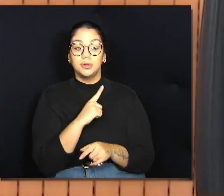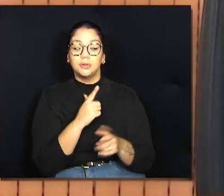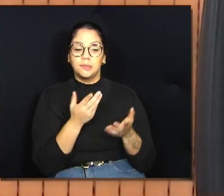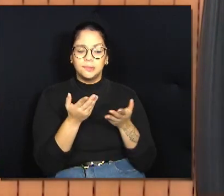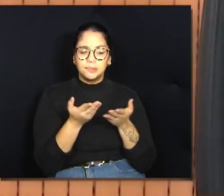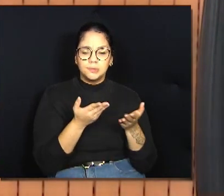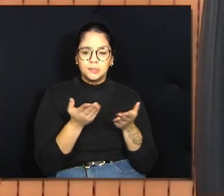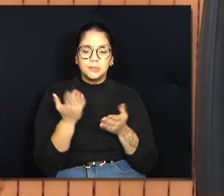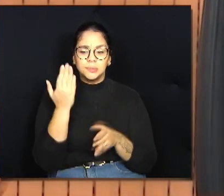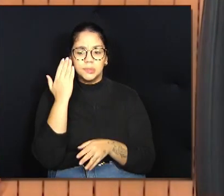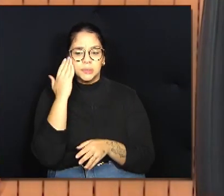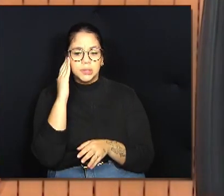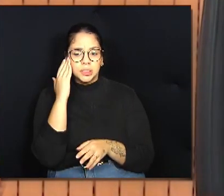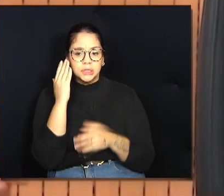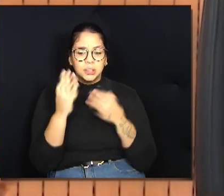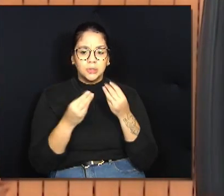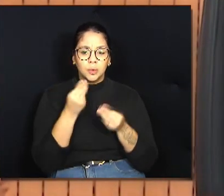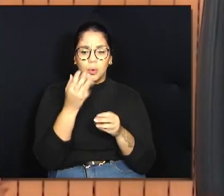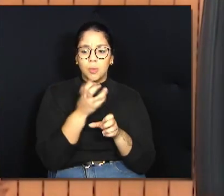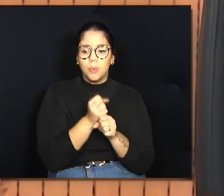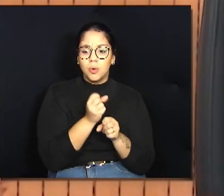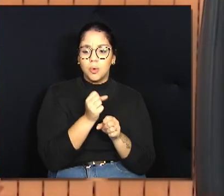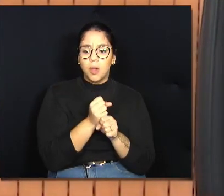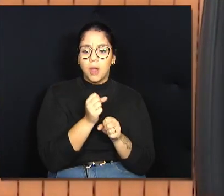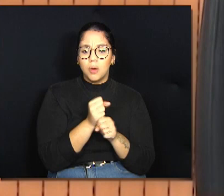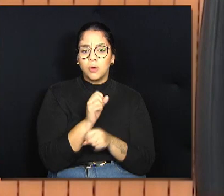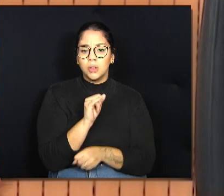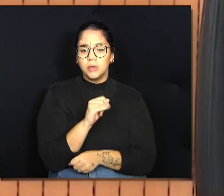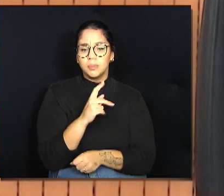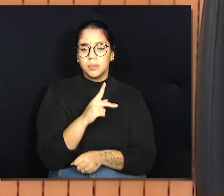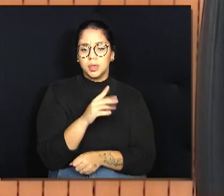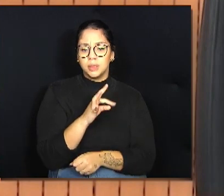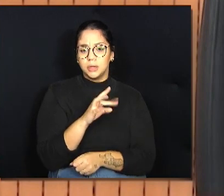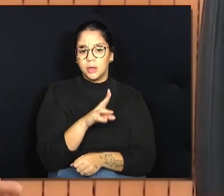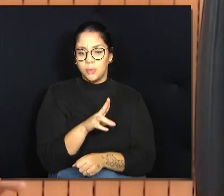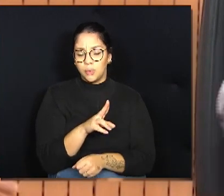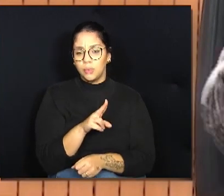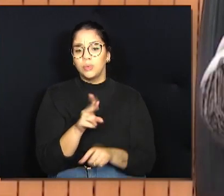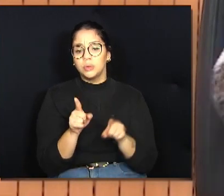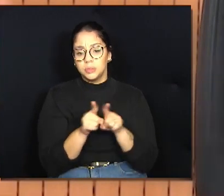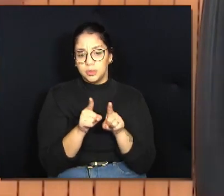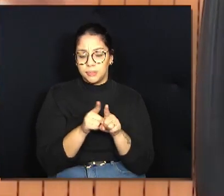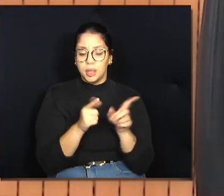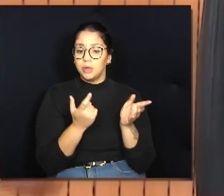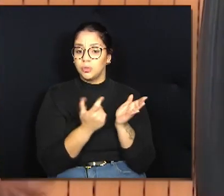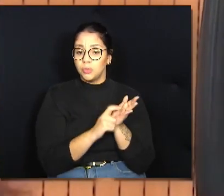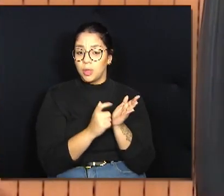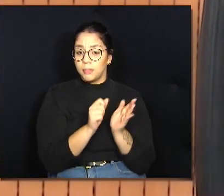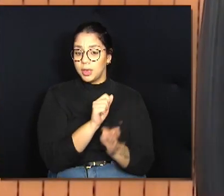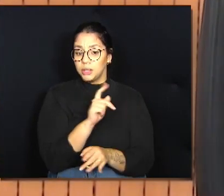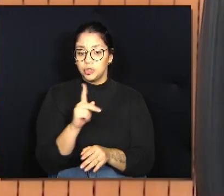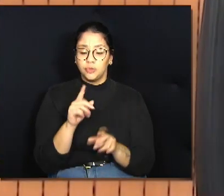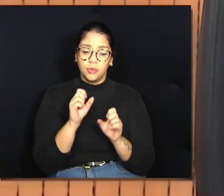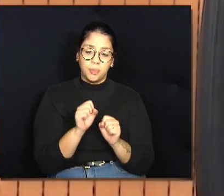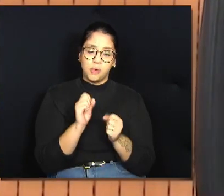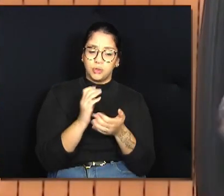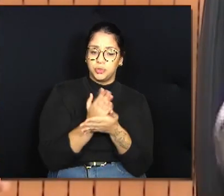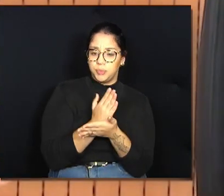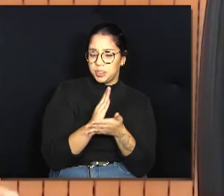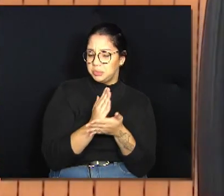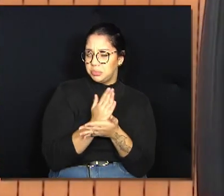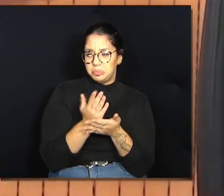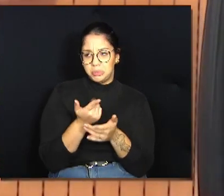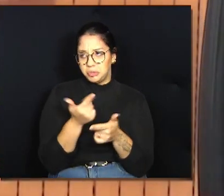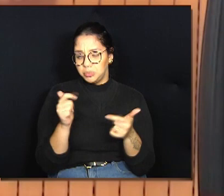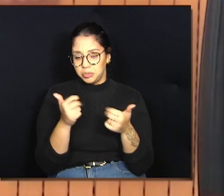entender o cálculo do seu IPTU e mais do que isso, eventualmente até no aplicativo poder fazer parcelamento, enfim.